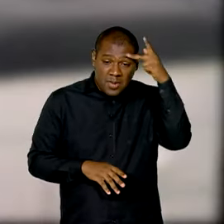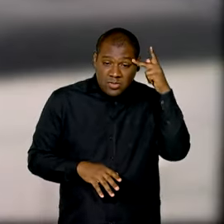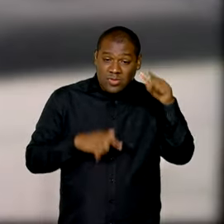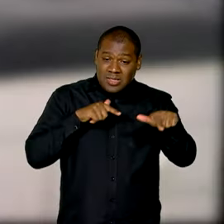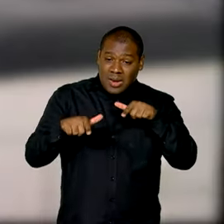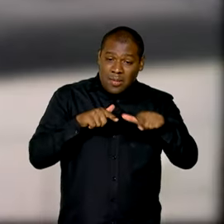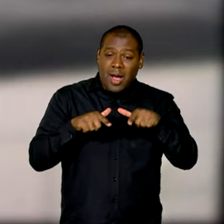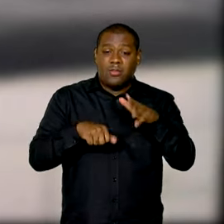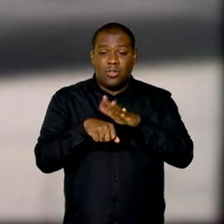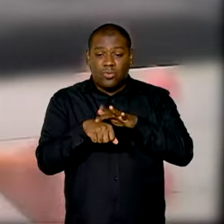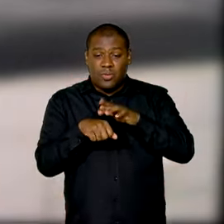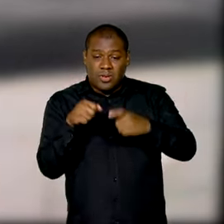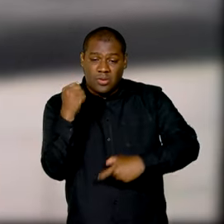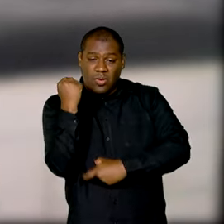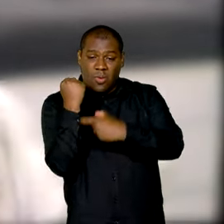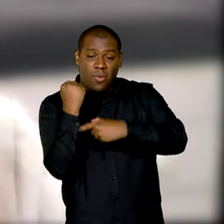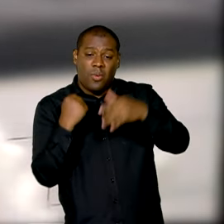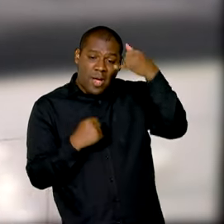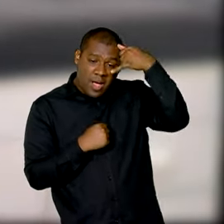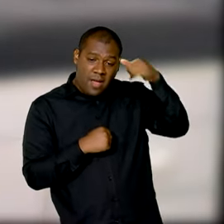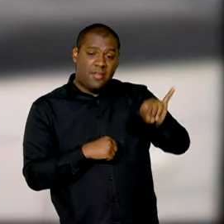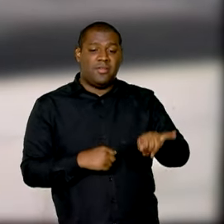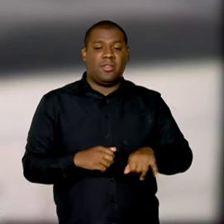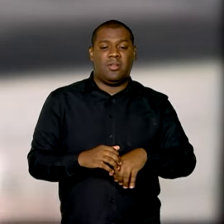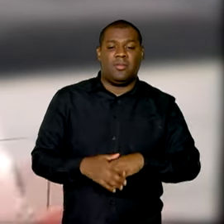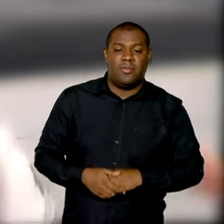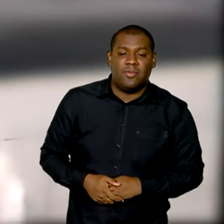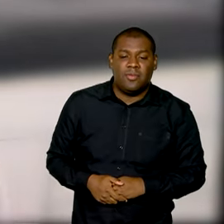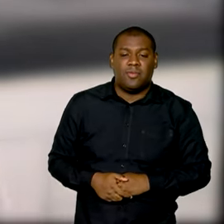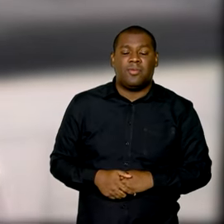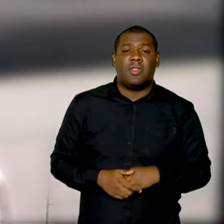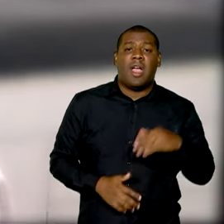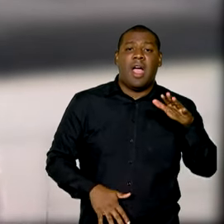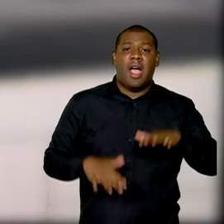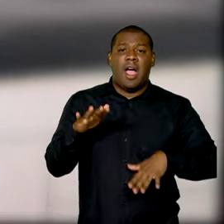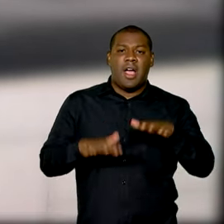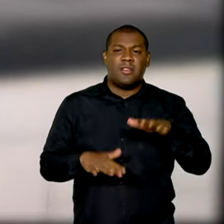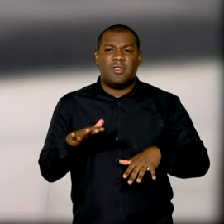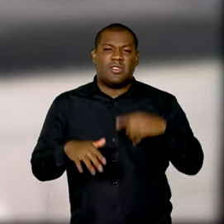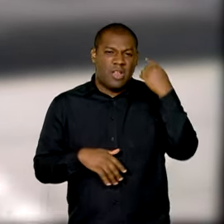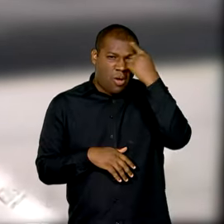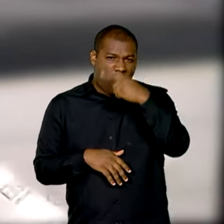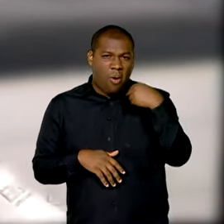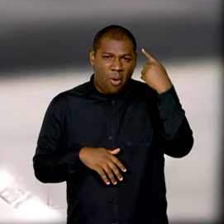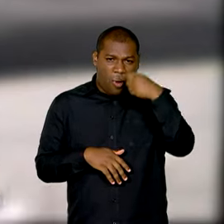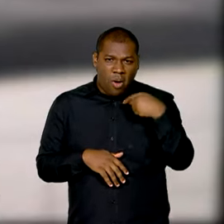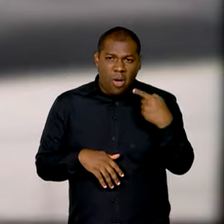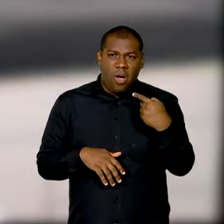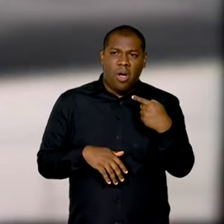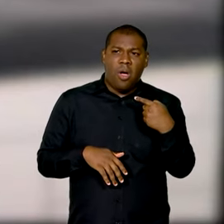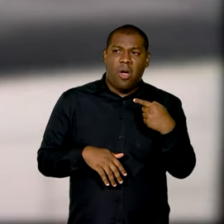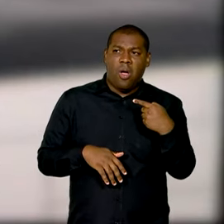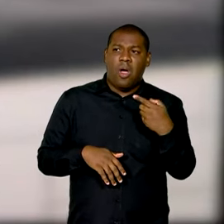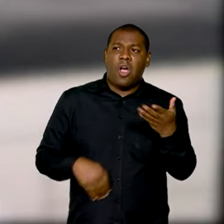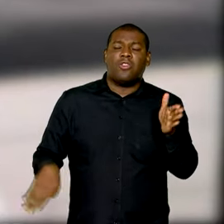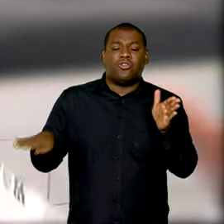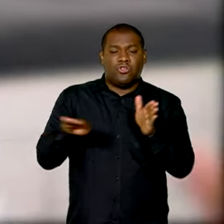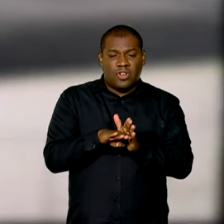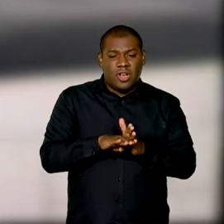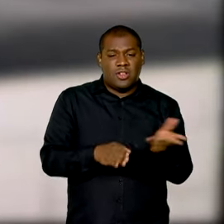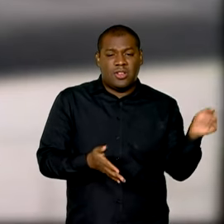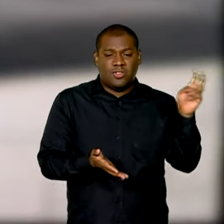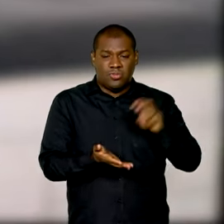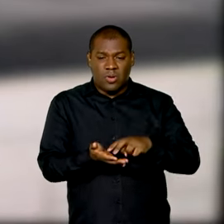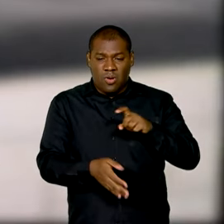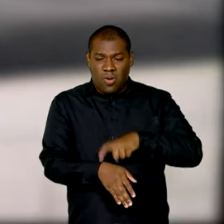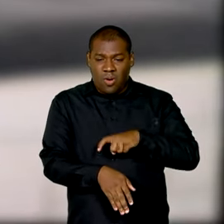disco. A gente está imbuída num trabalho e que tu fica horas concentrada aí e aí tu olhou no relógio, tu chegou às 8 horas, já